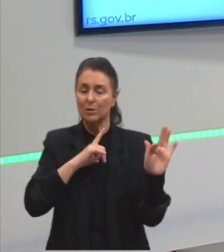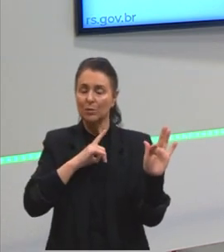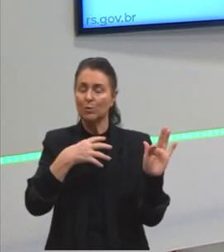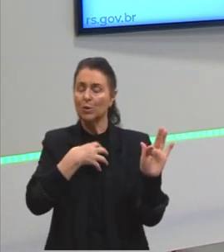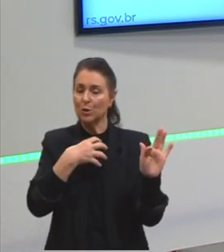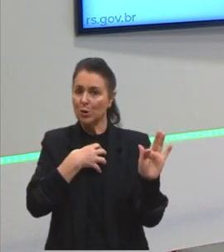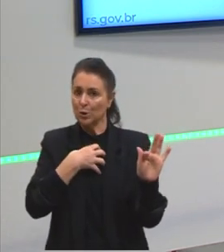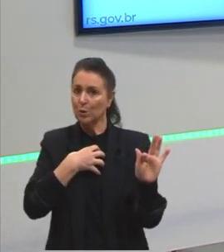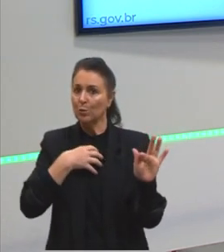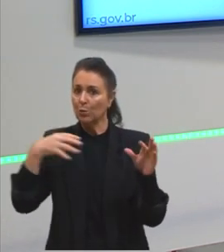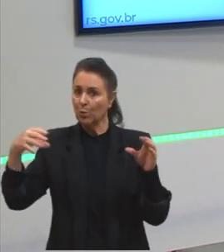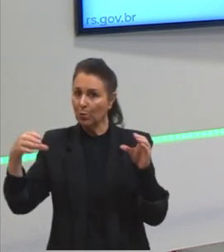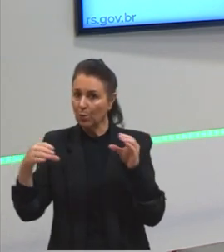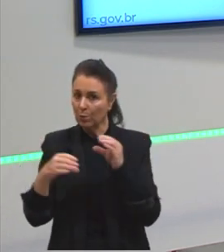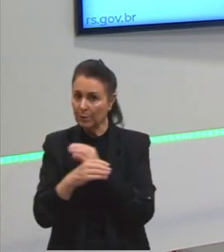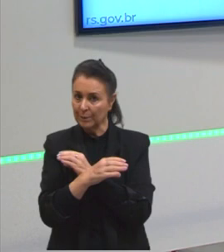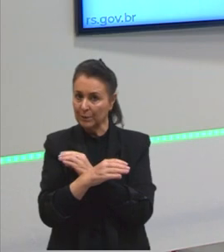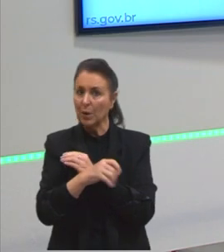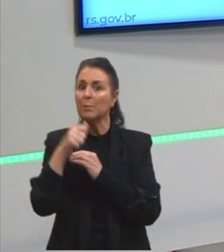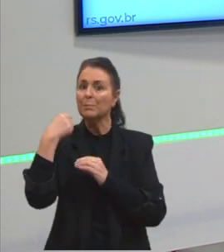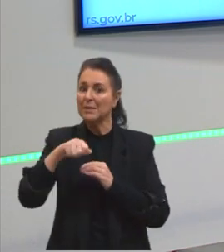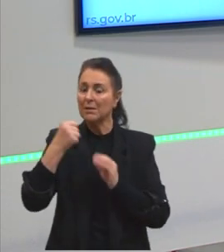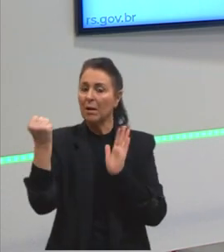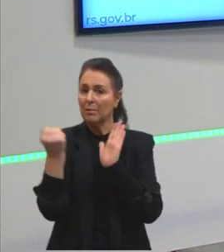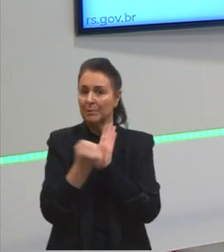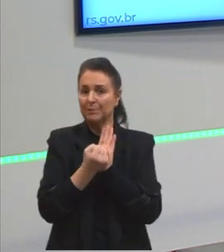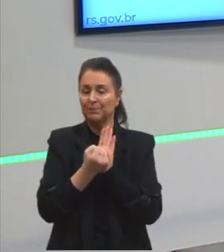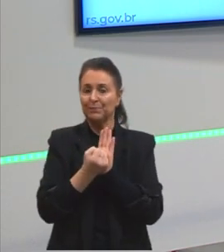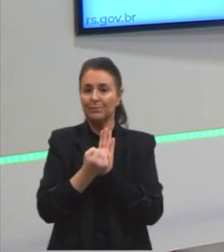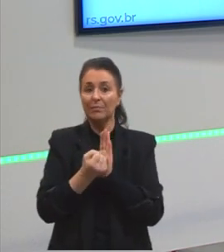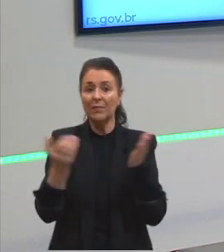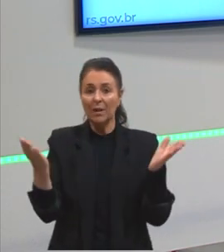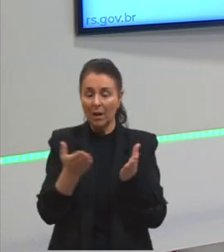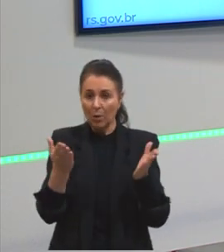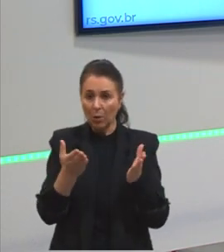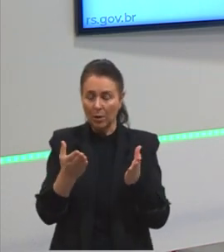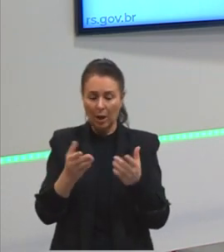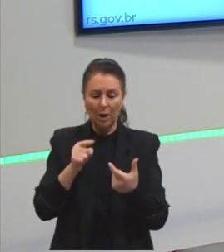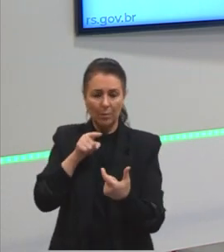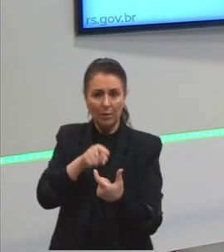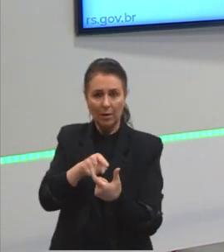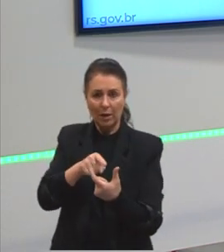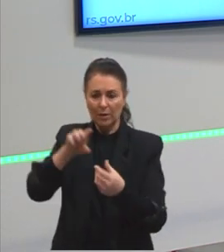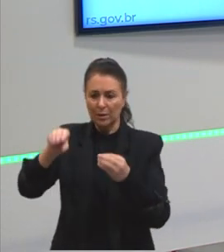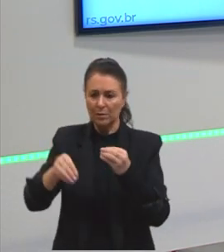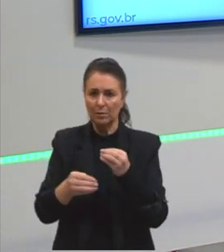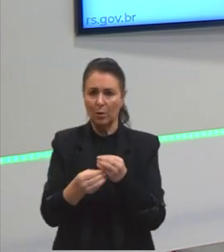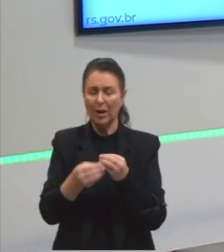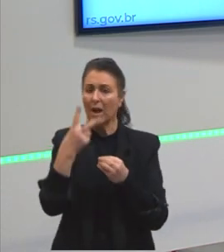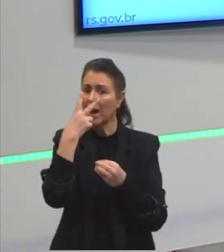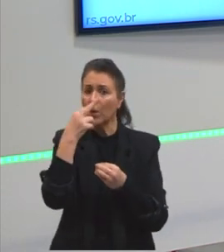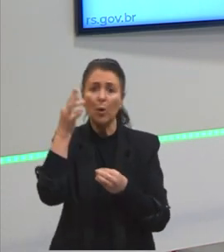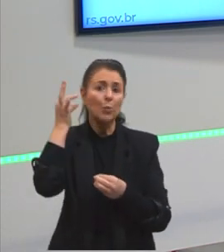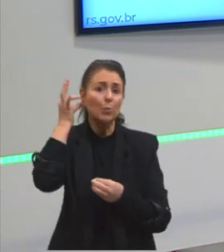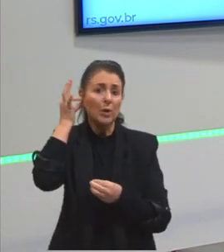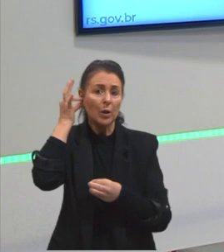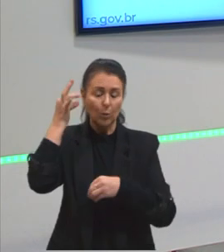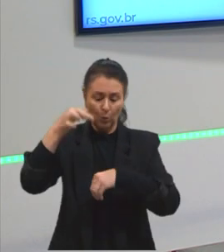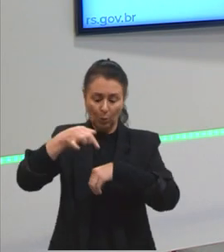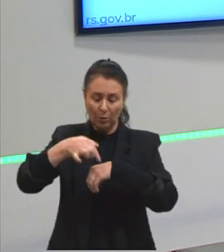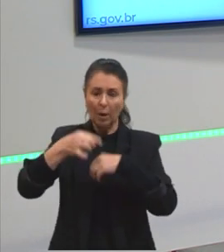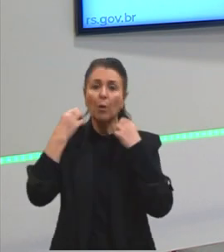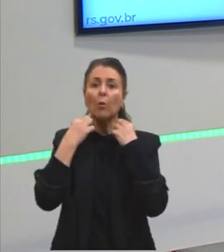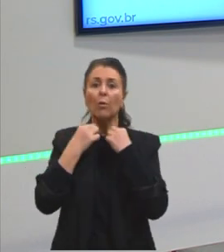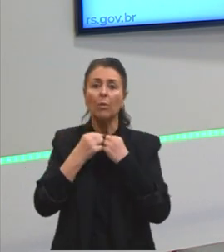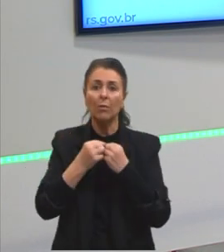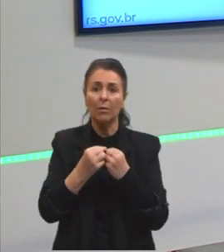precisa ter essa marcação ali. Já o termo acessório, não. Acessório é um brinco, um anel, pensando nessa ideia de